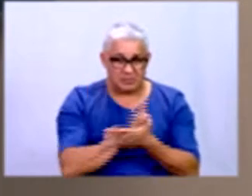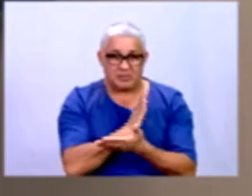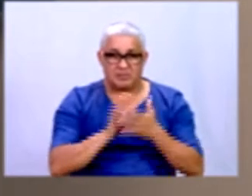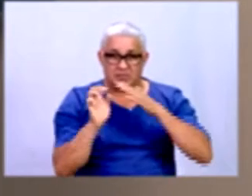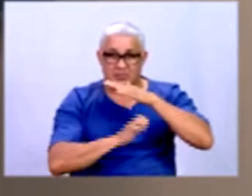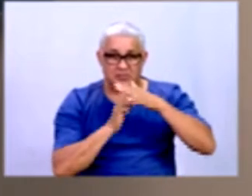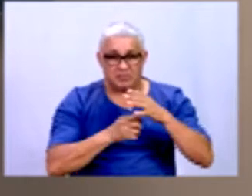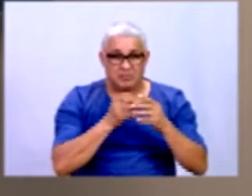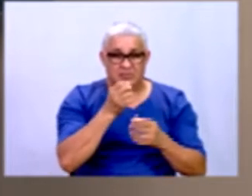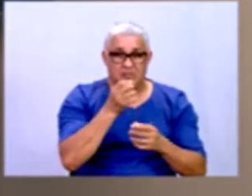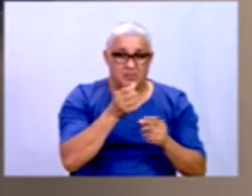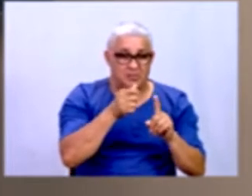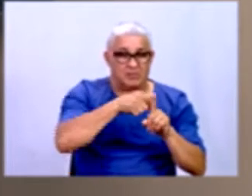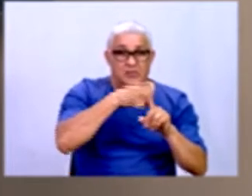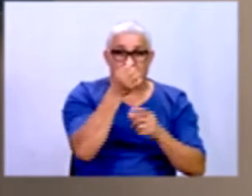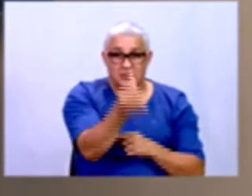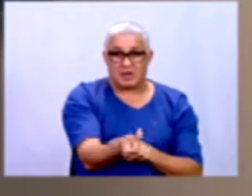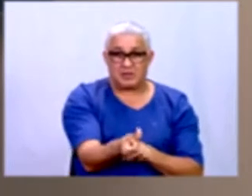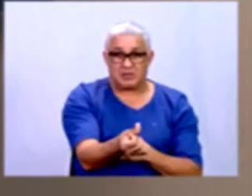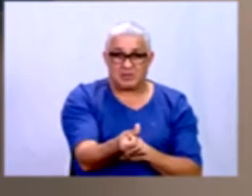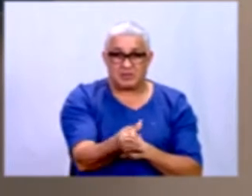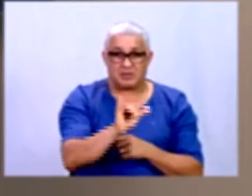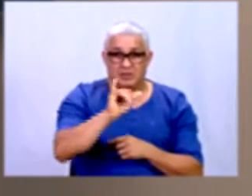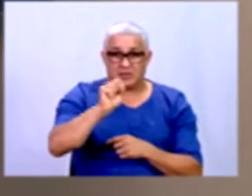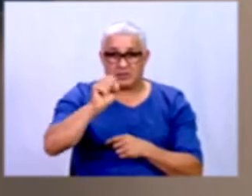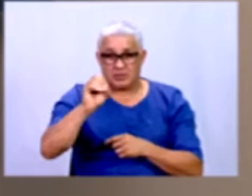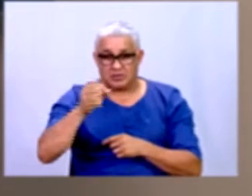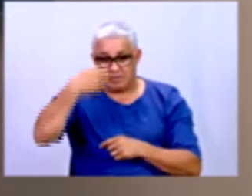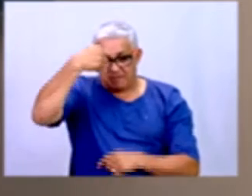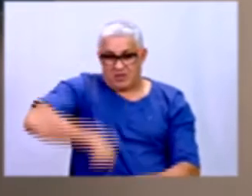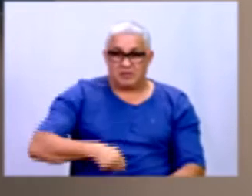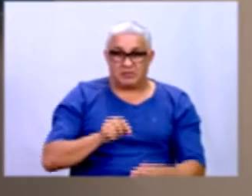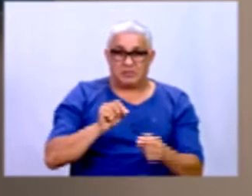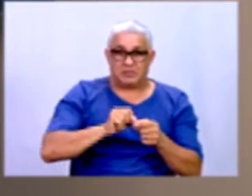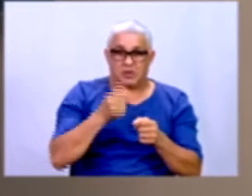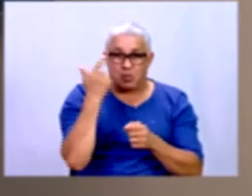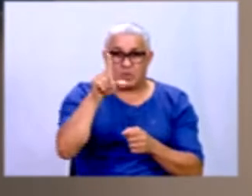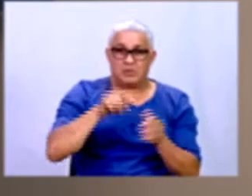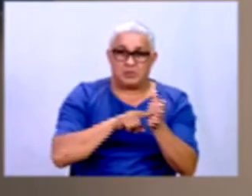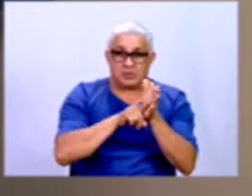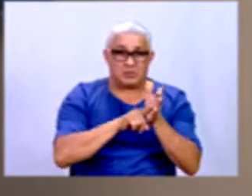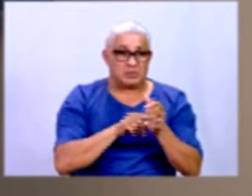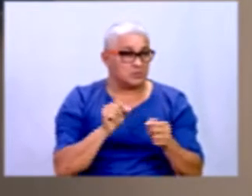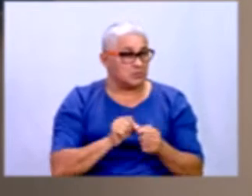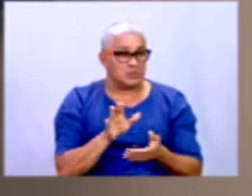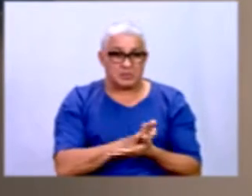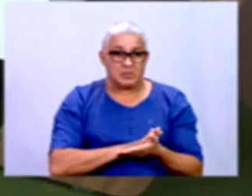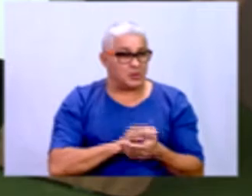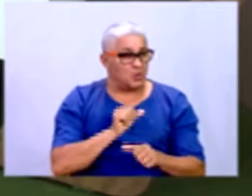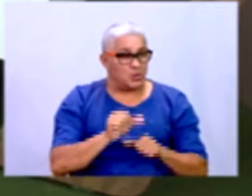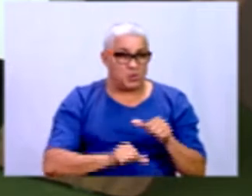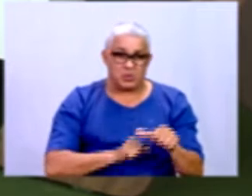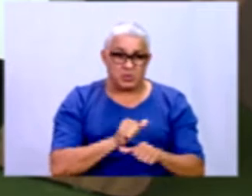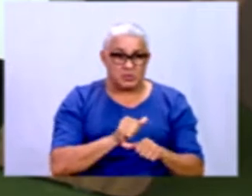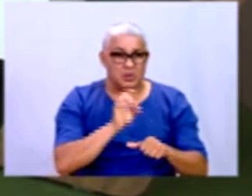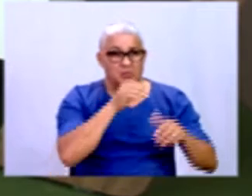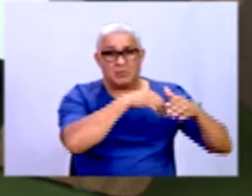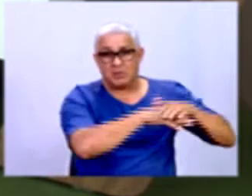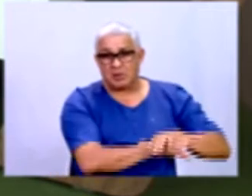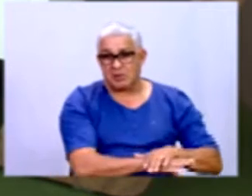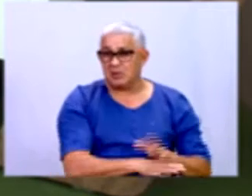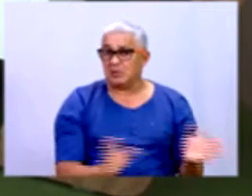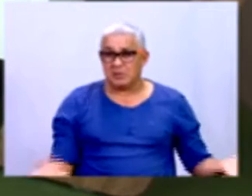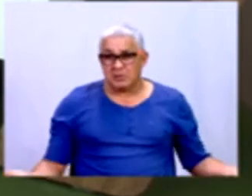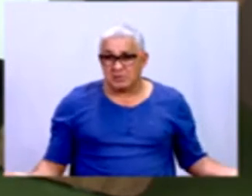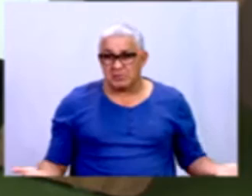deu seis meses, a ISO me obriga a fazer outra pesquisa. Vou fazer. Você não fez nada para mudar. guardou aquela outra lá, Você não